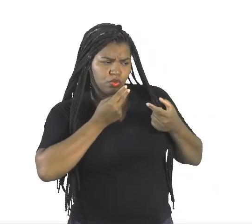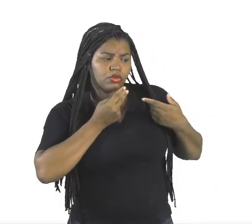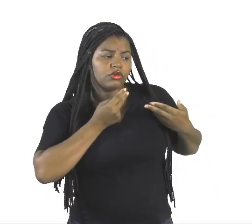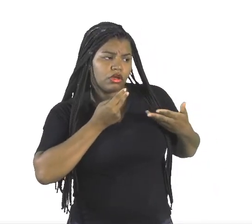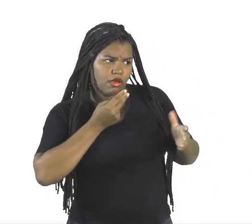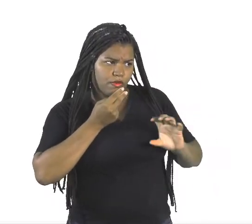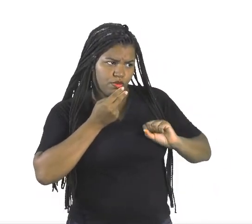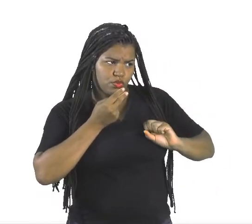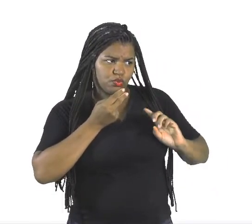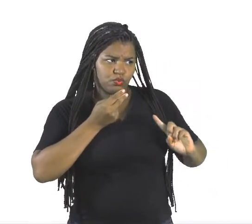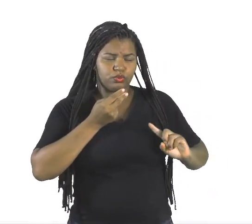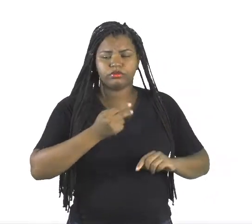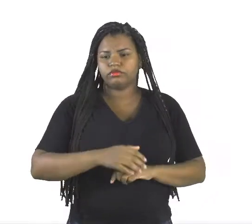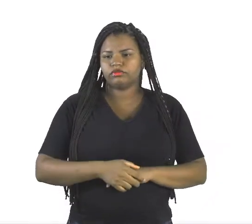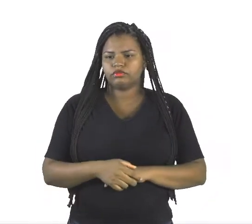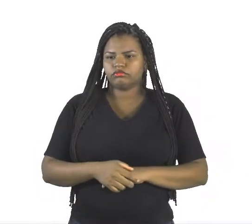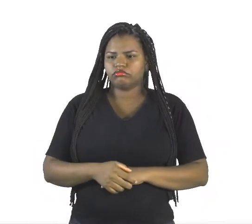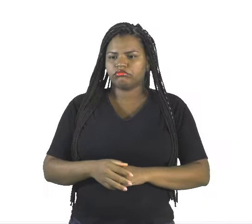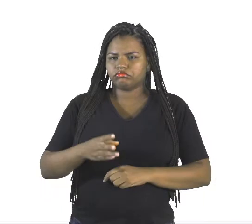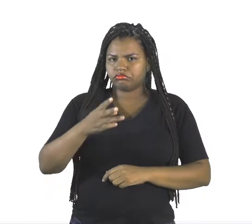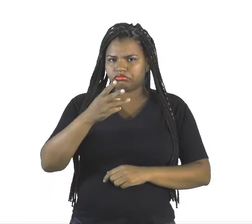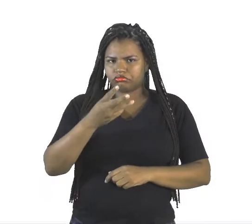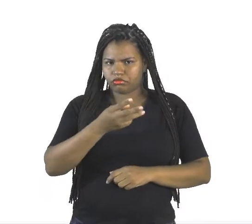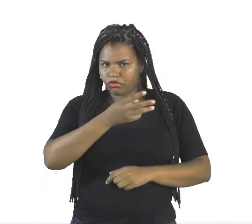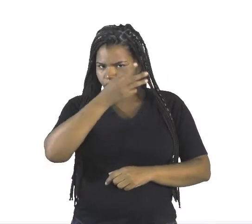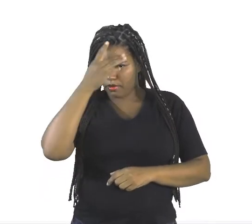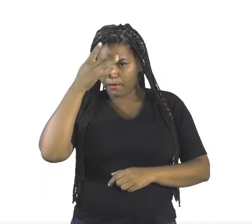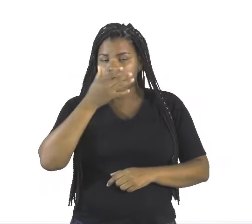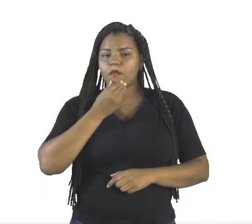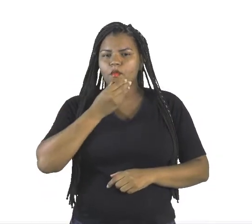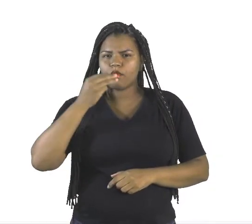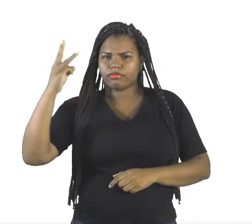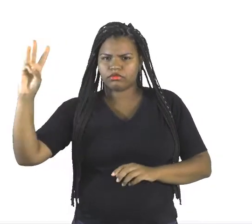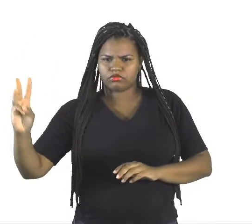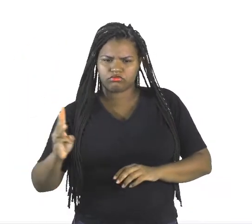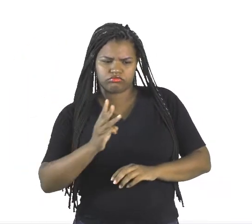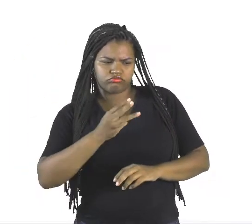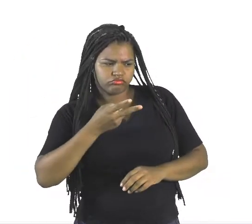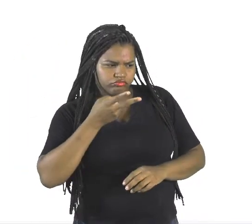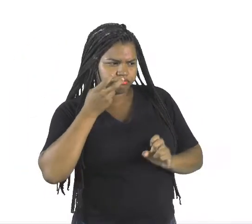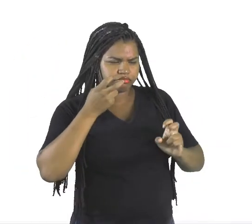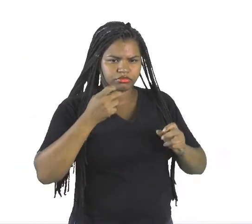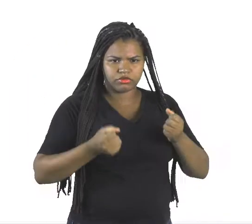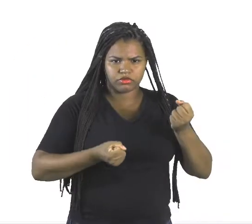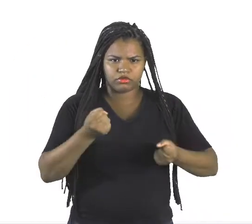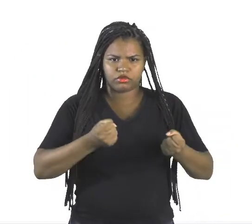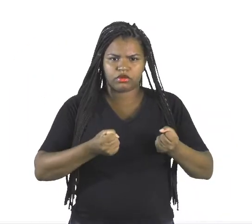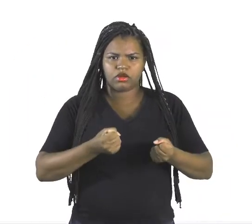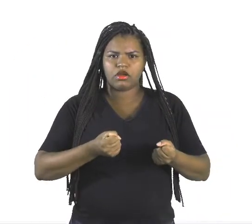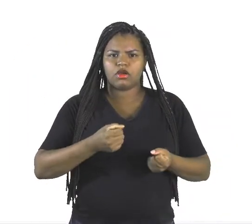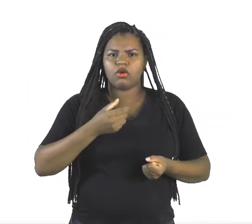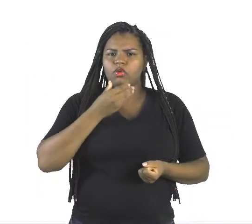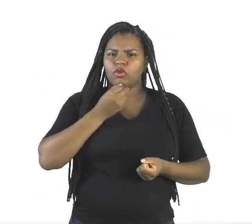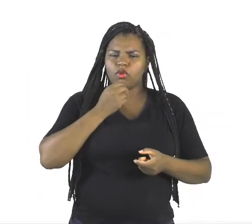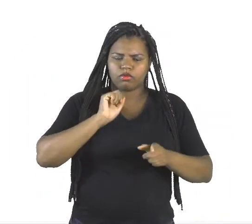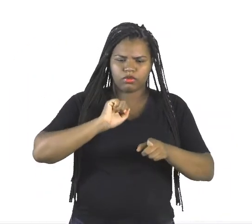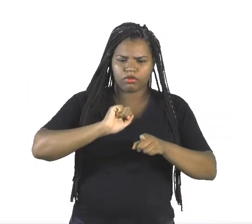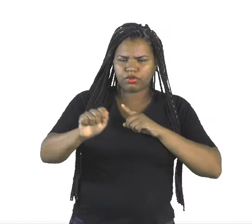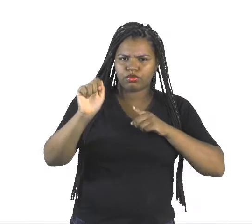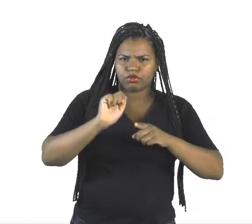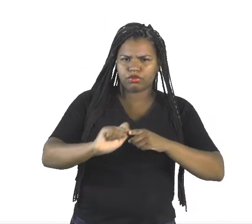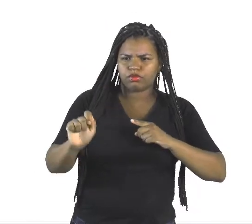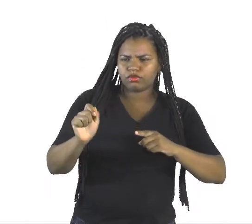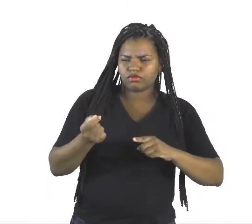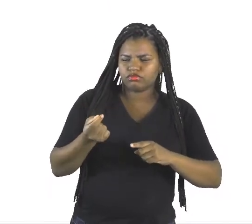Três homens entram e observam o carro do casal. Sabino, riscando o palito de fósforo. Era bom vê-la